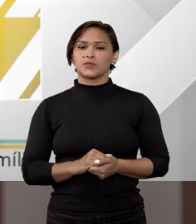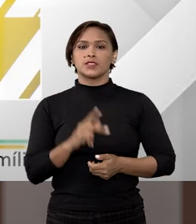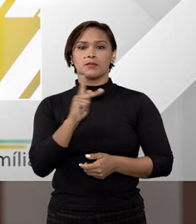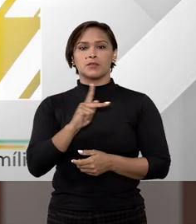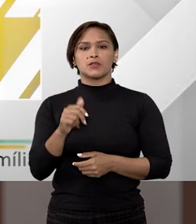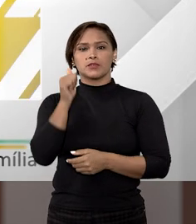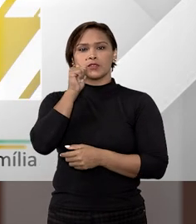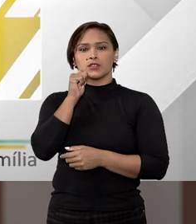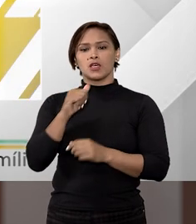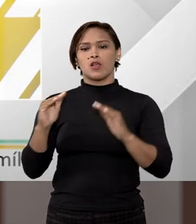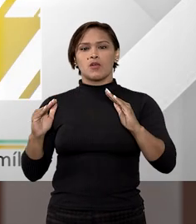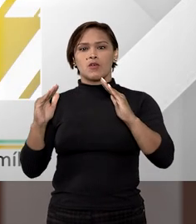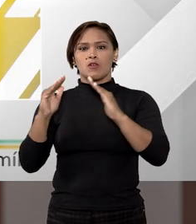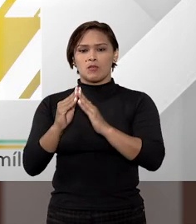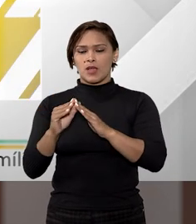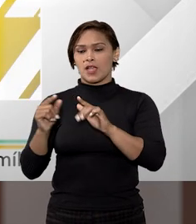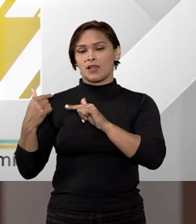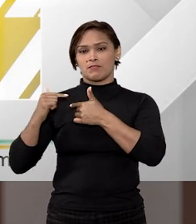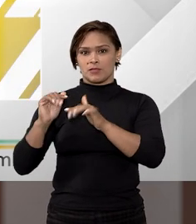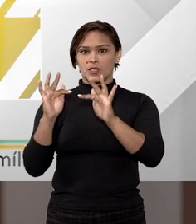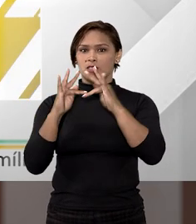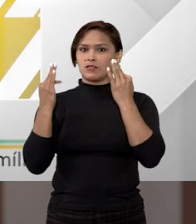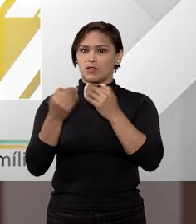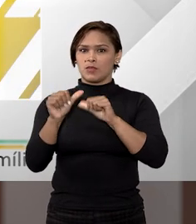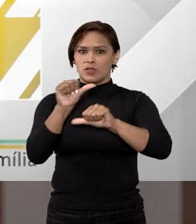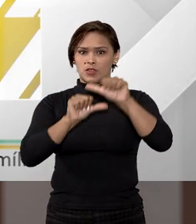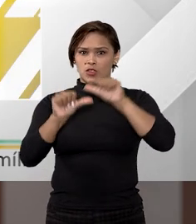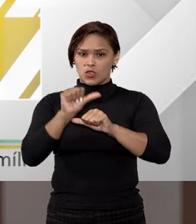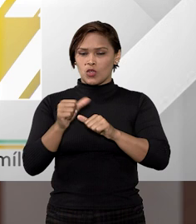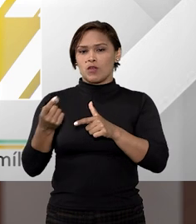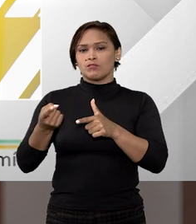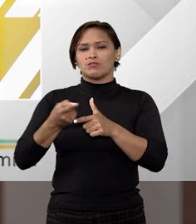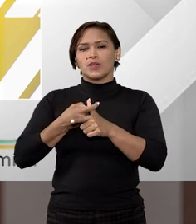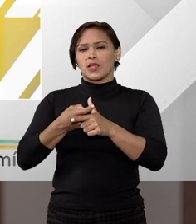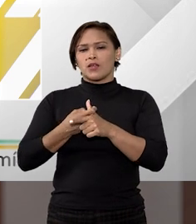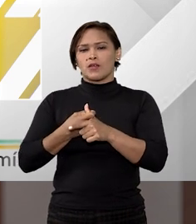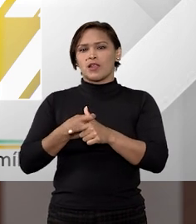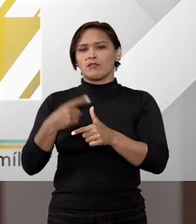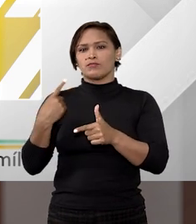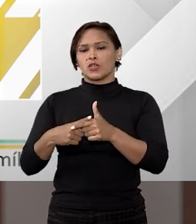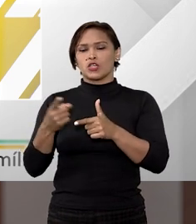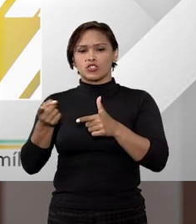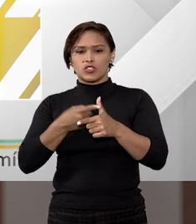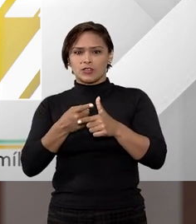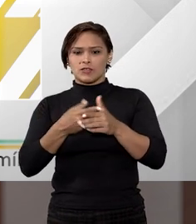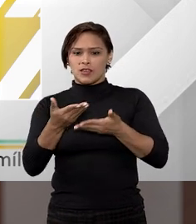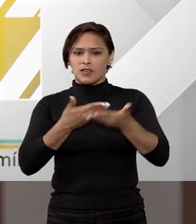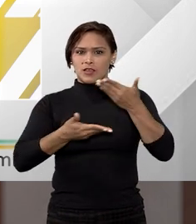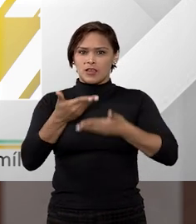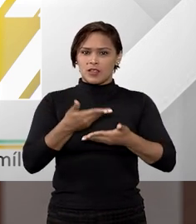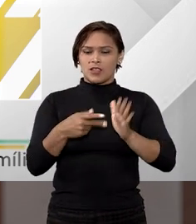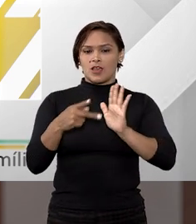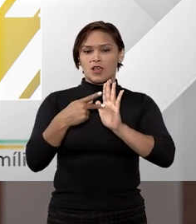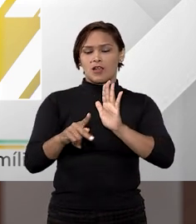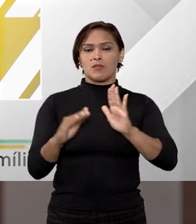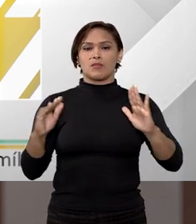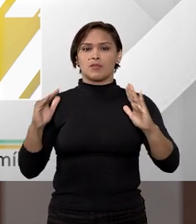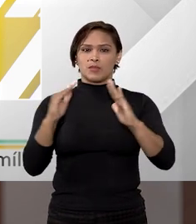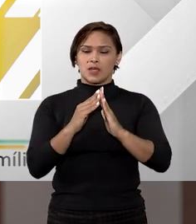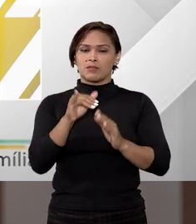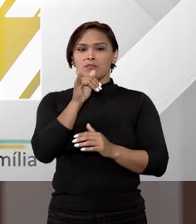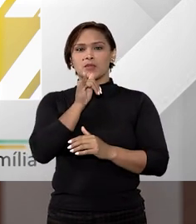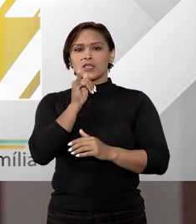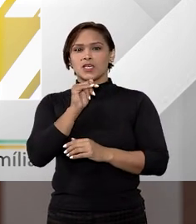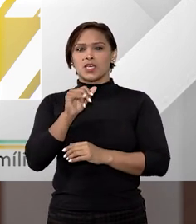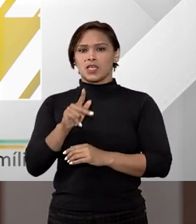Professora Bruna, o imóvel bem de família torna-se penhorável por contas de dívidas relacionadas ao próprio imóvel,